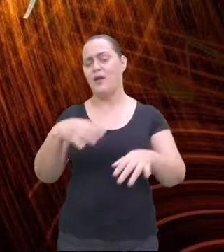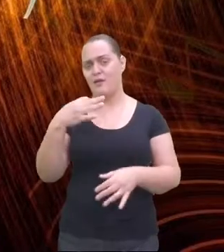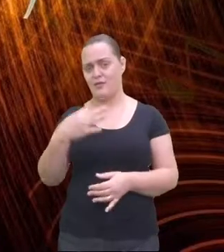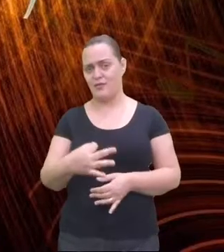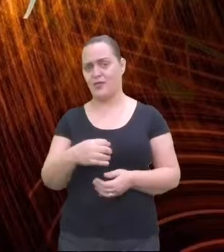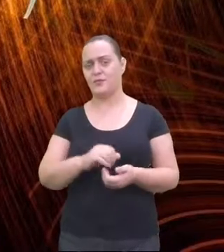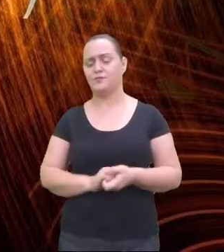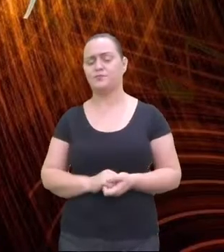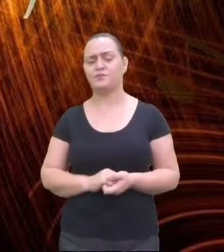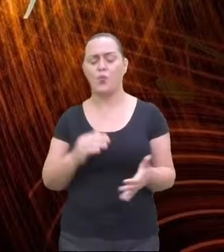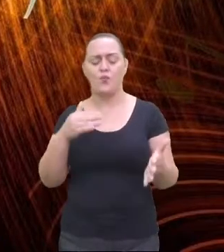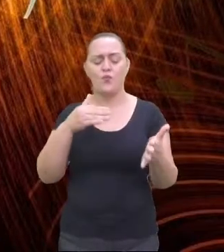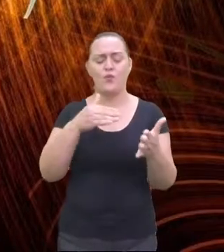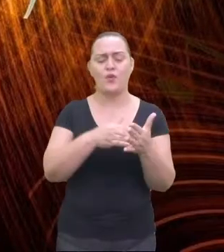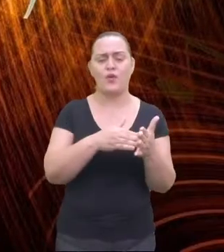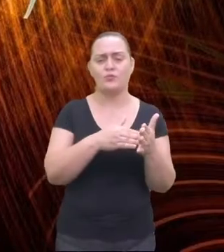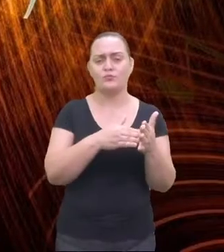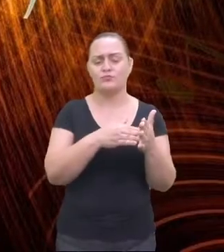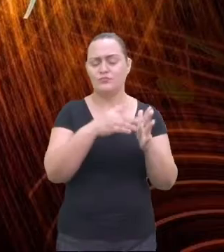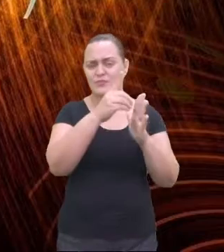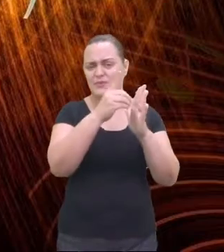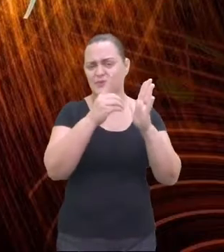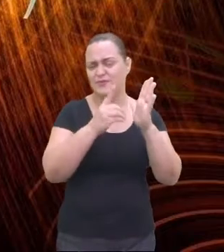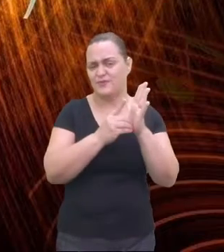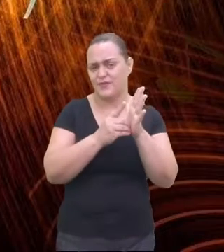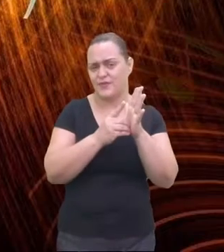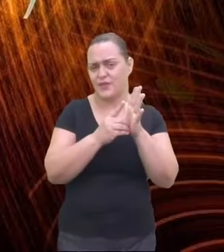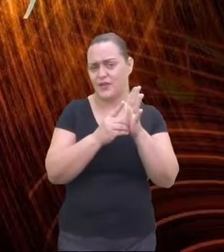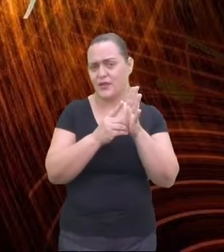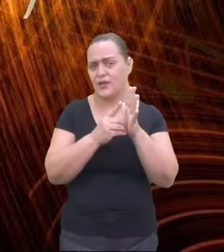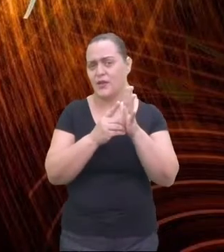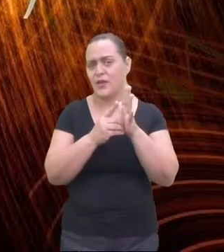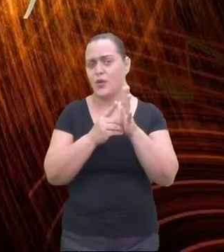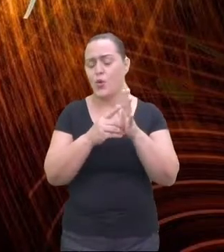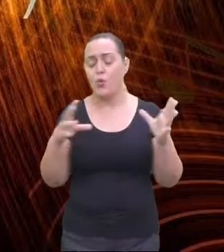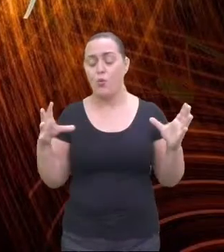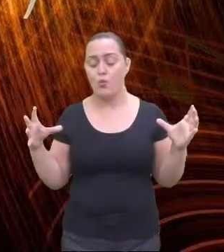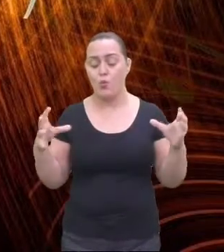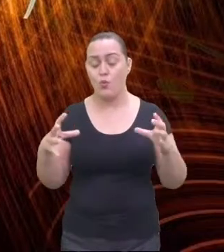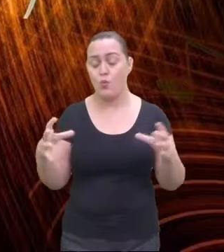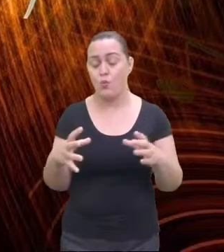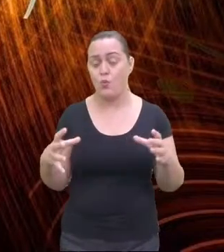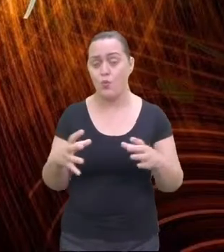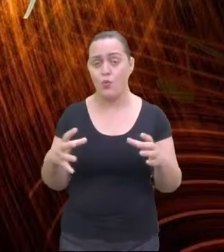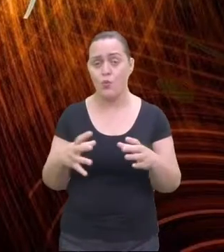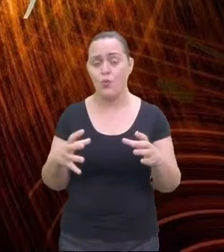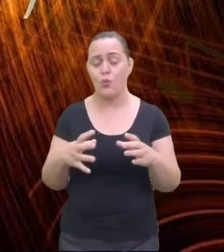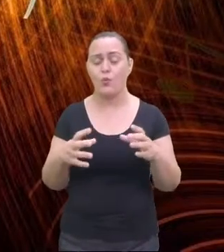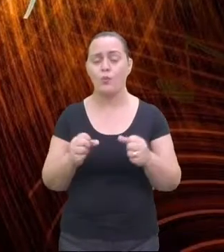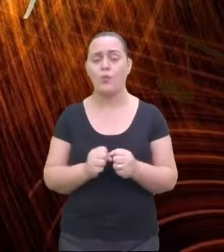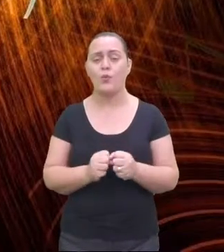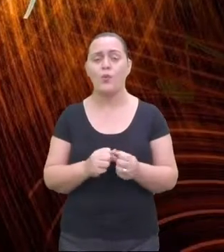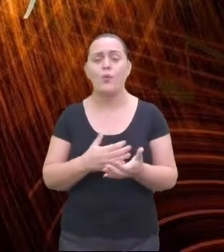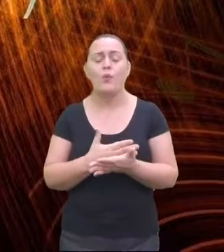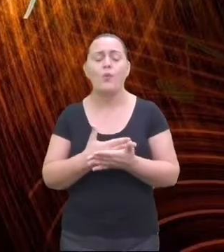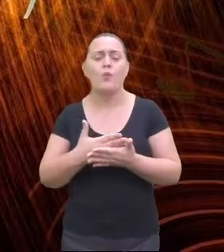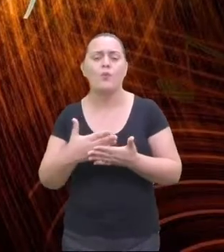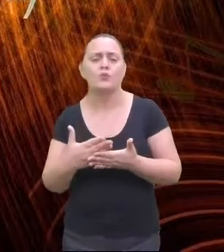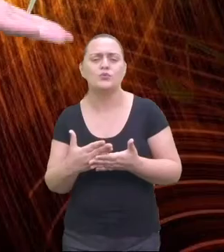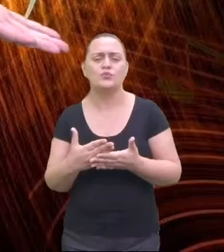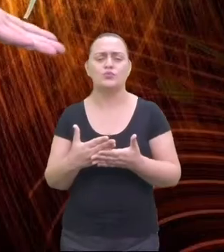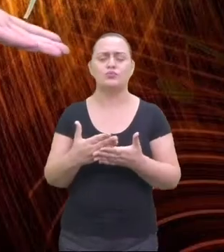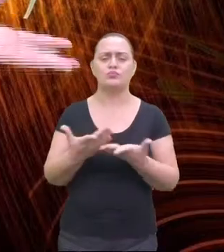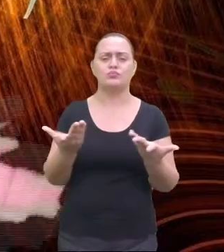no final da década, o movimento manifestou-se principalmente na música, tendo como maiores representantes